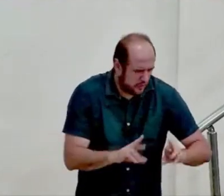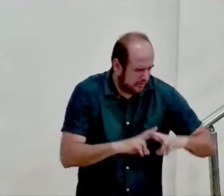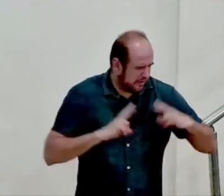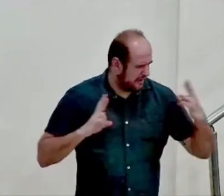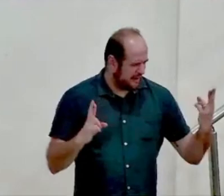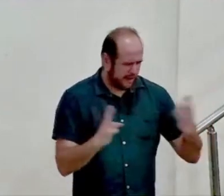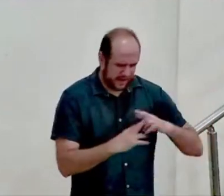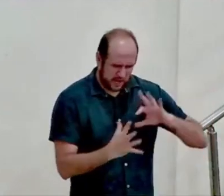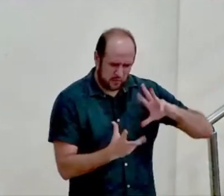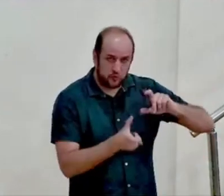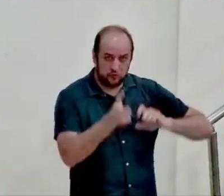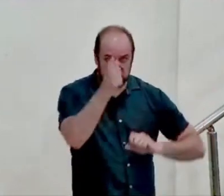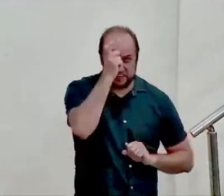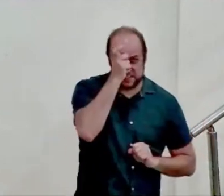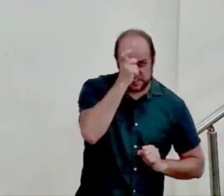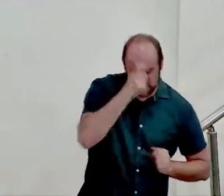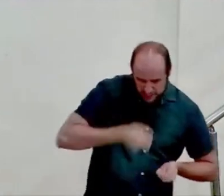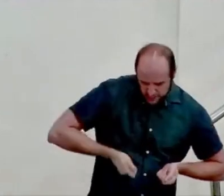da terra por Satanás